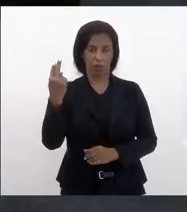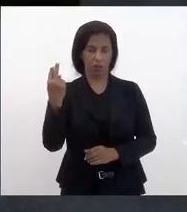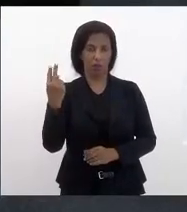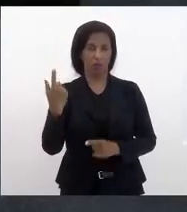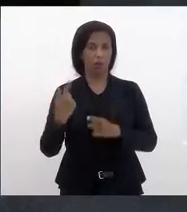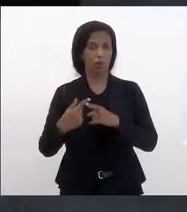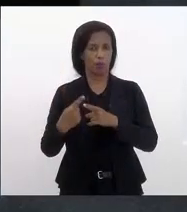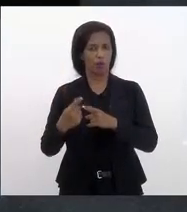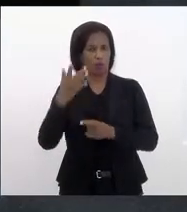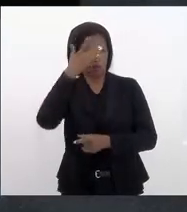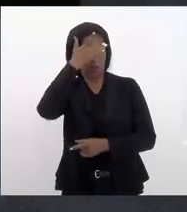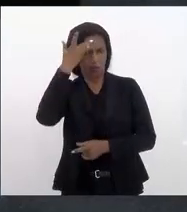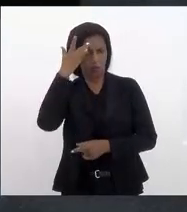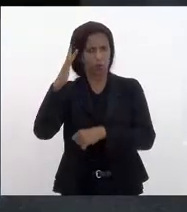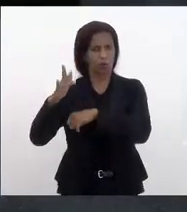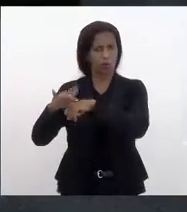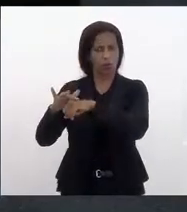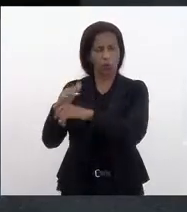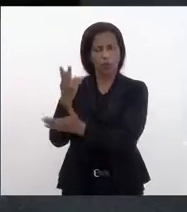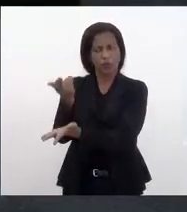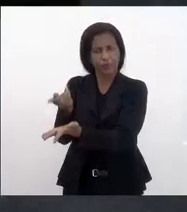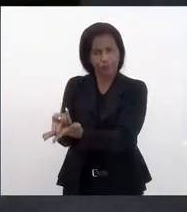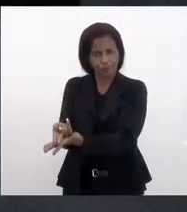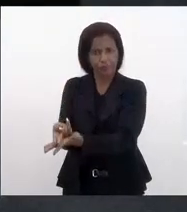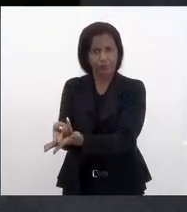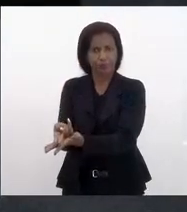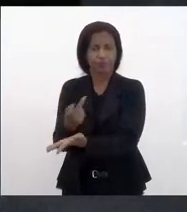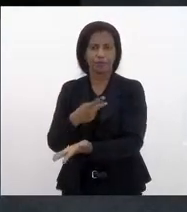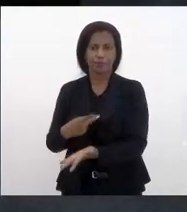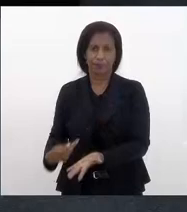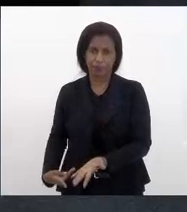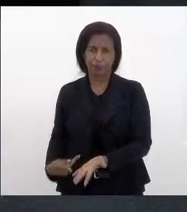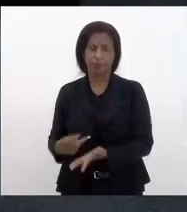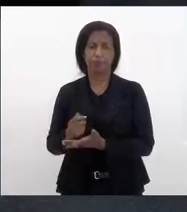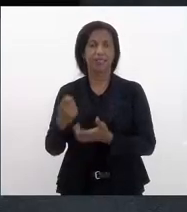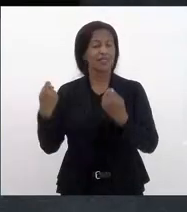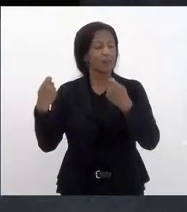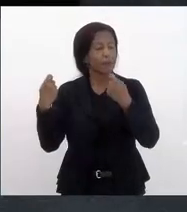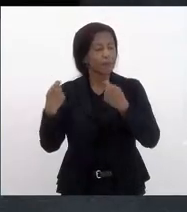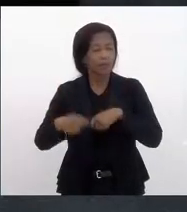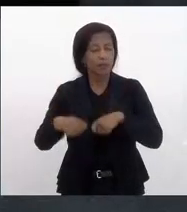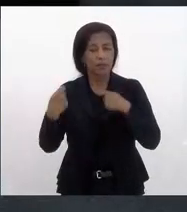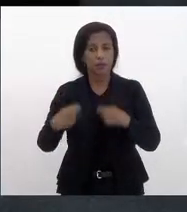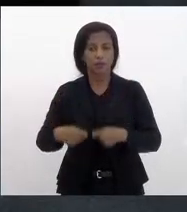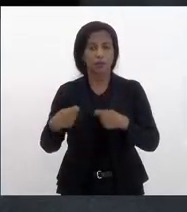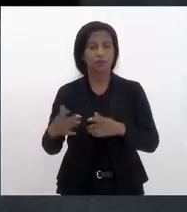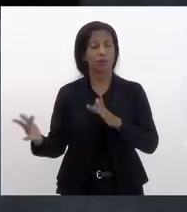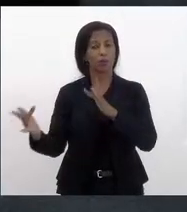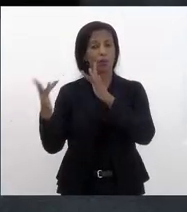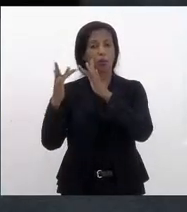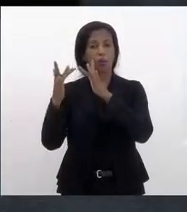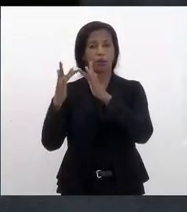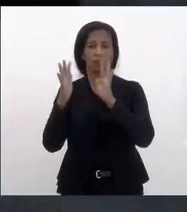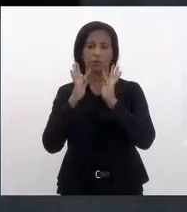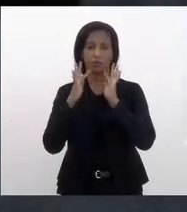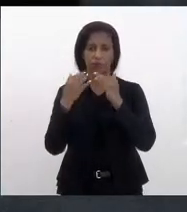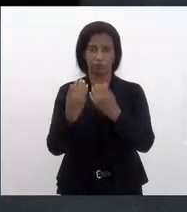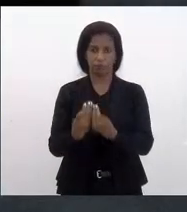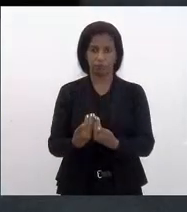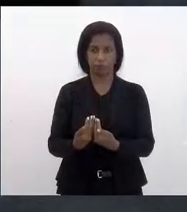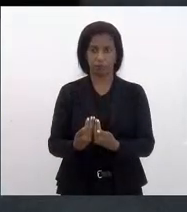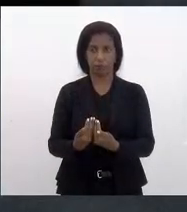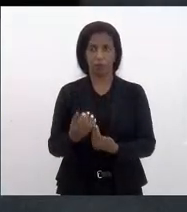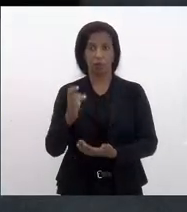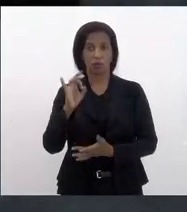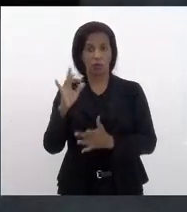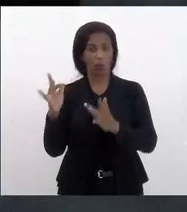os pacientes também que estão internados, presidente, eles precisam ter contato com a família. Só